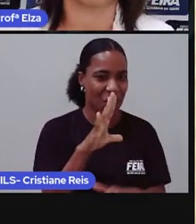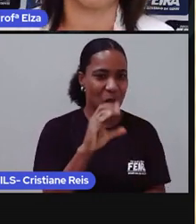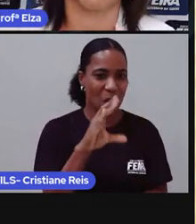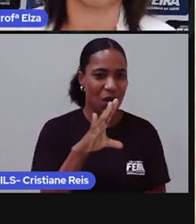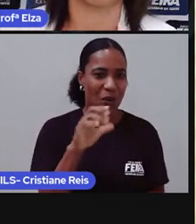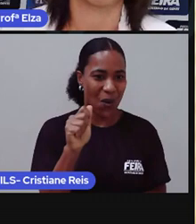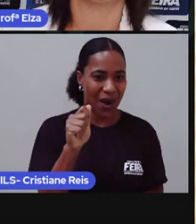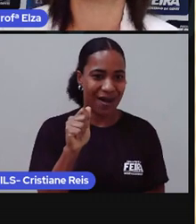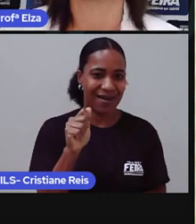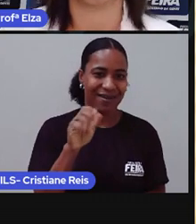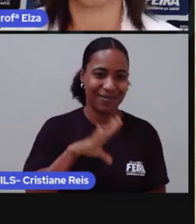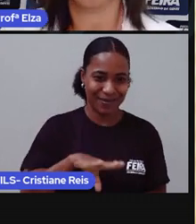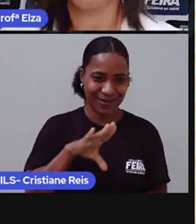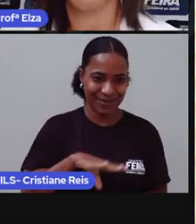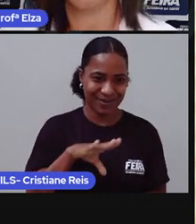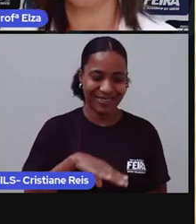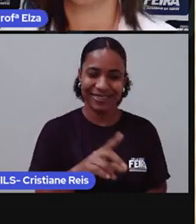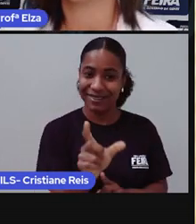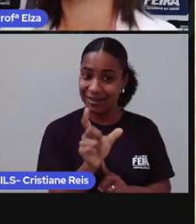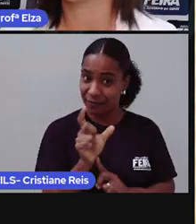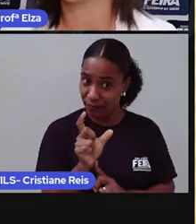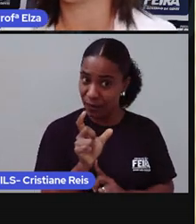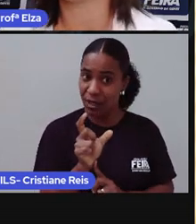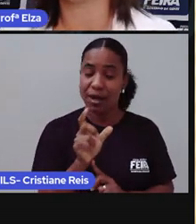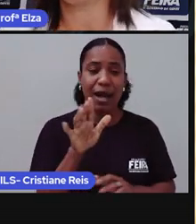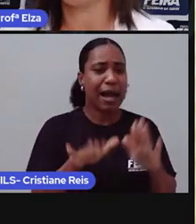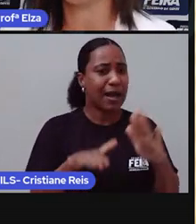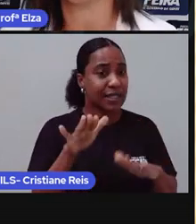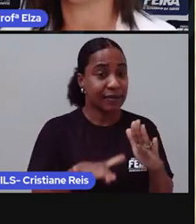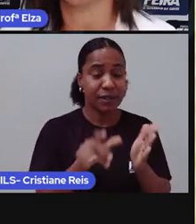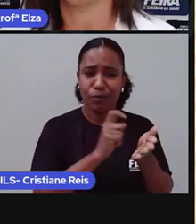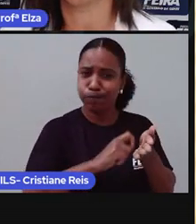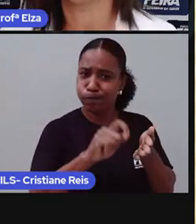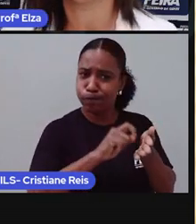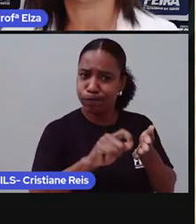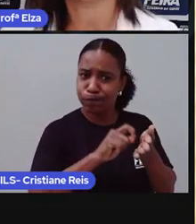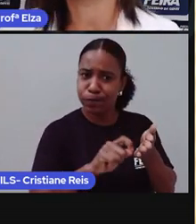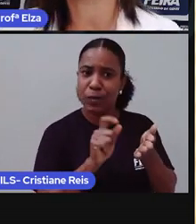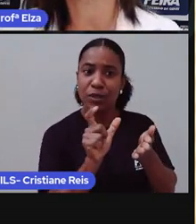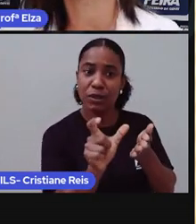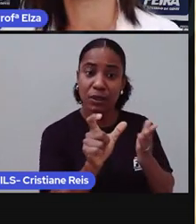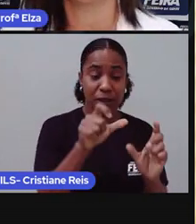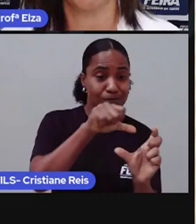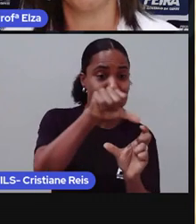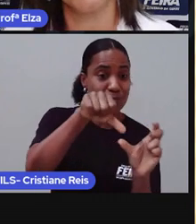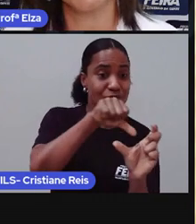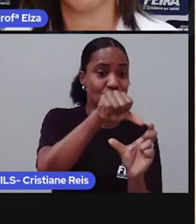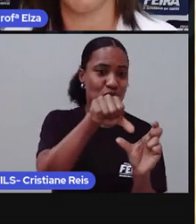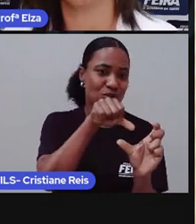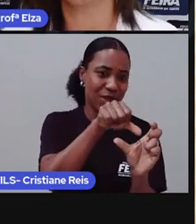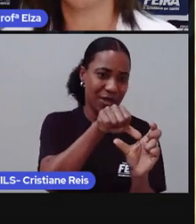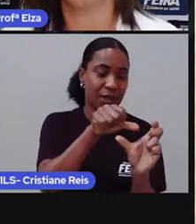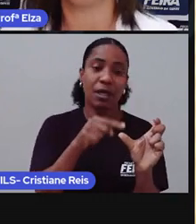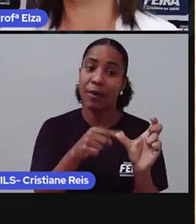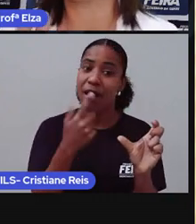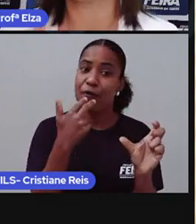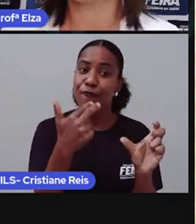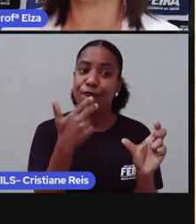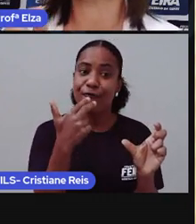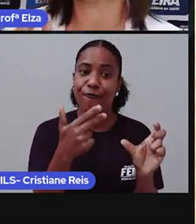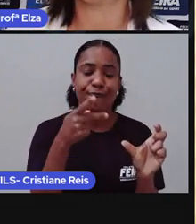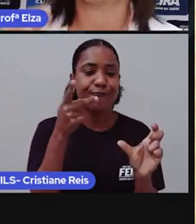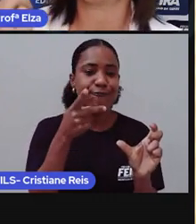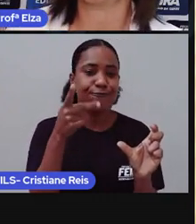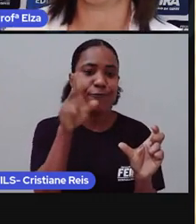aportuguesadas na grafia, ou seja, na maneira de escrever e na maneira de pronunciar. Mas